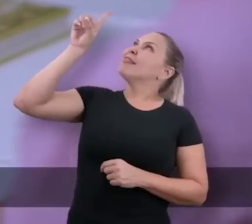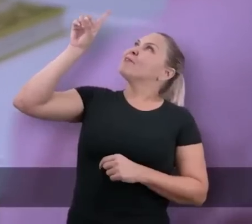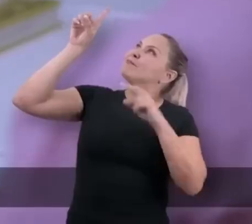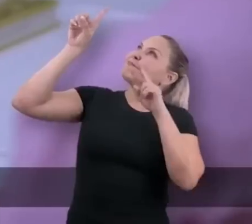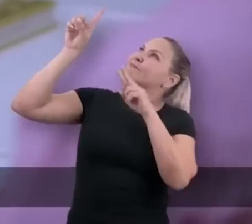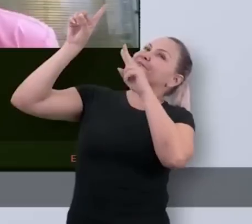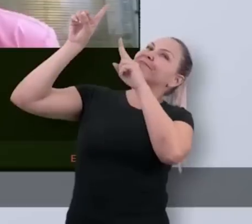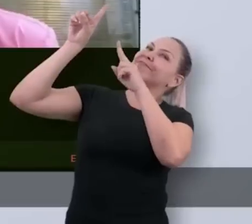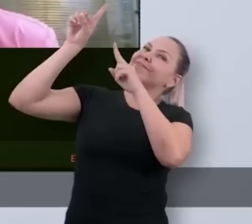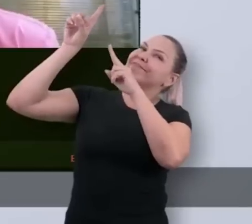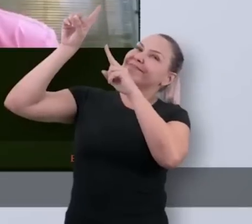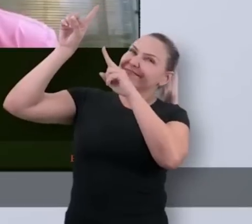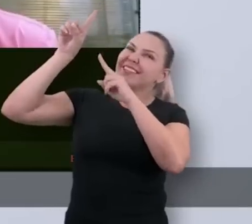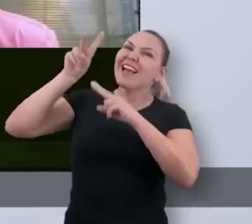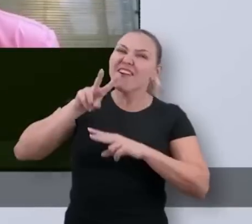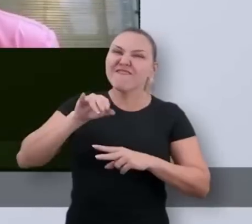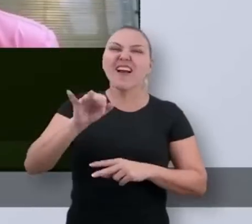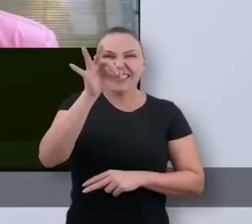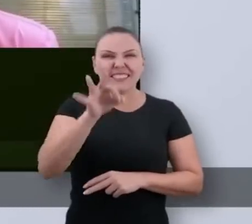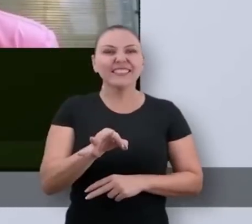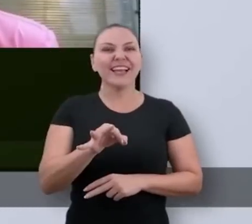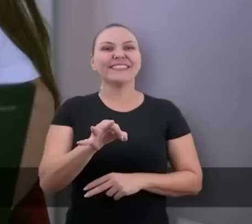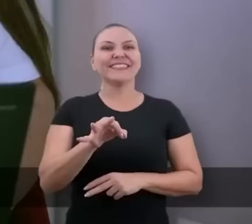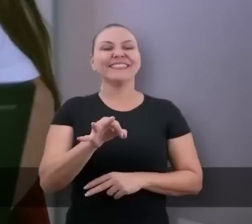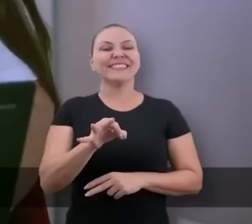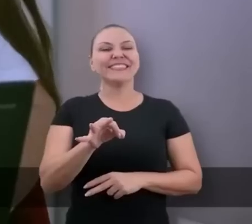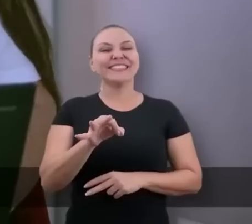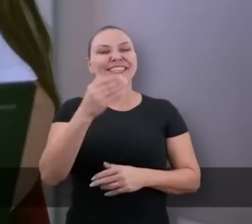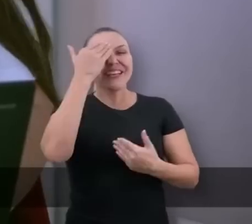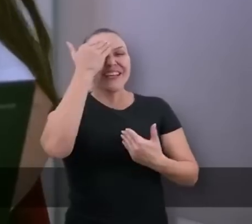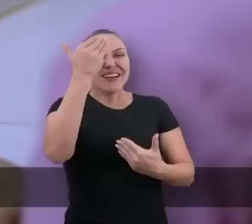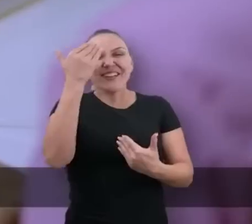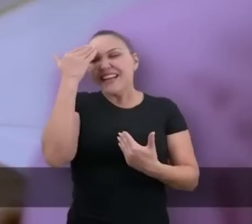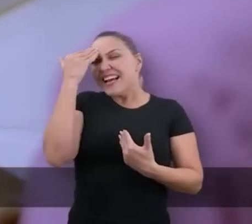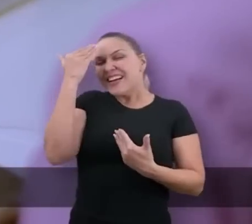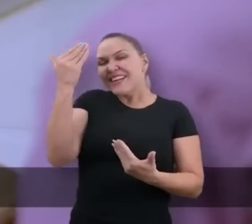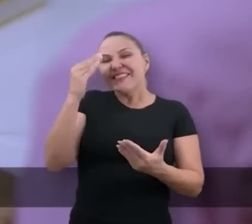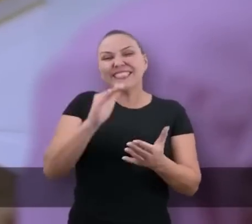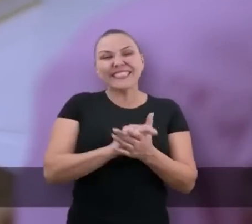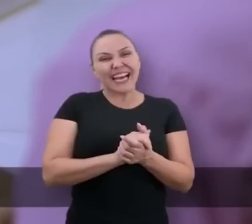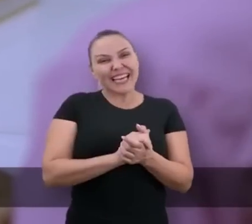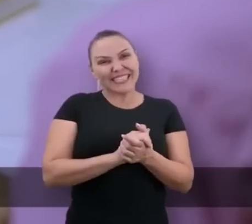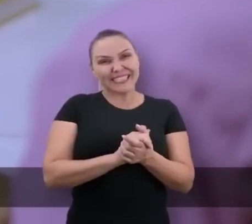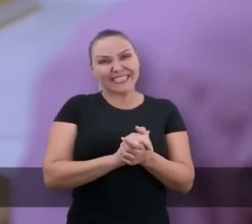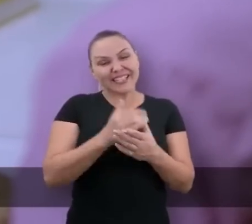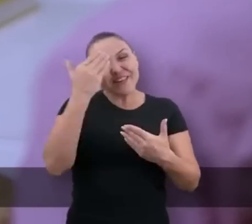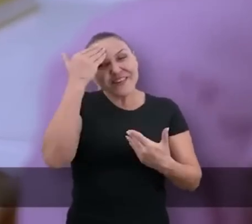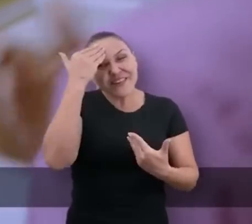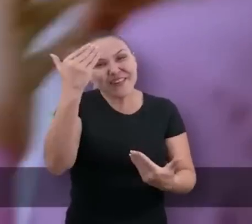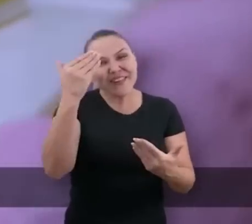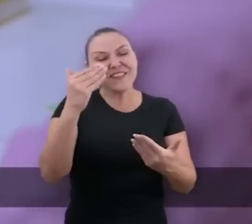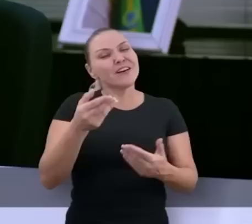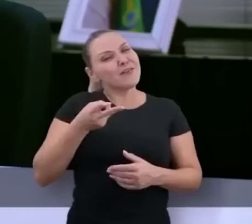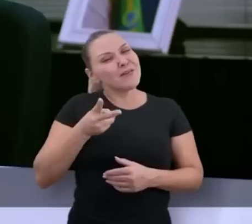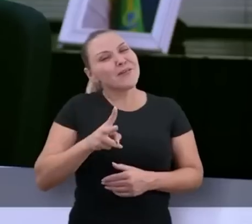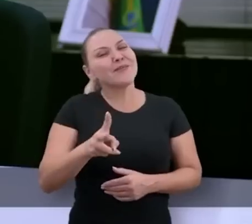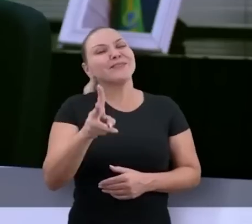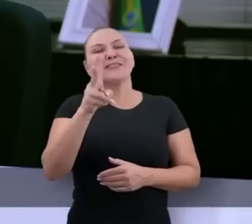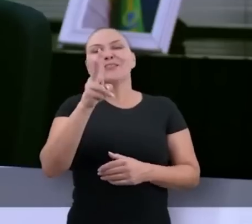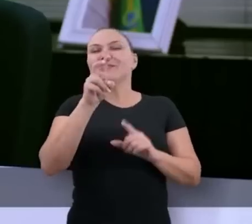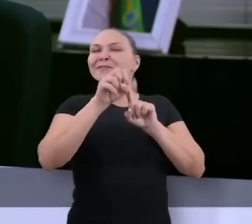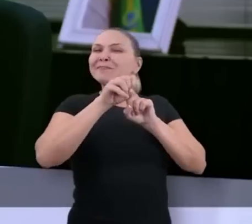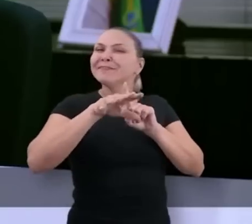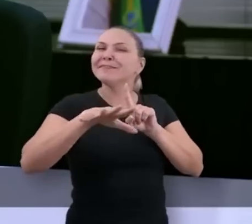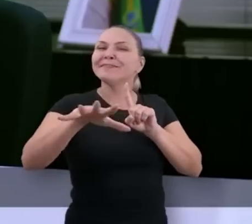Independente de qualquer dificuldade, vai dar sem. Feliz Dia das Mulheres, para você também. Muito